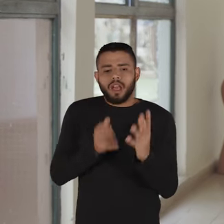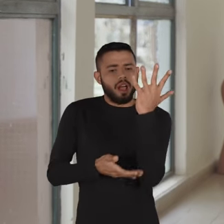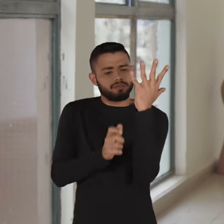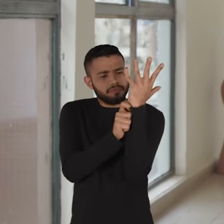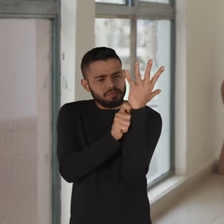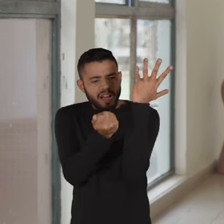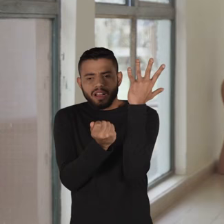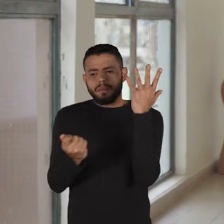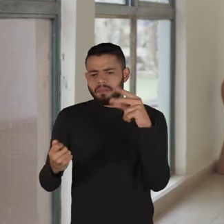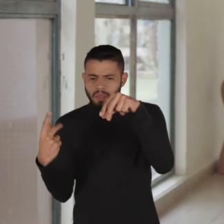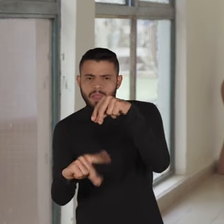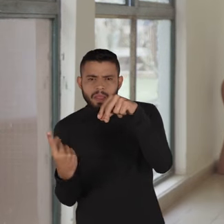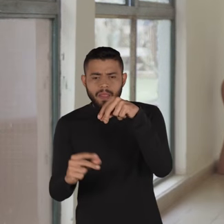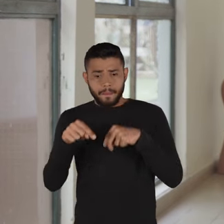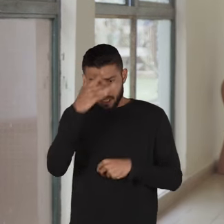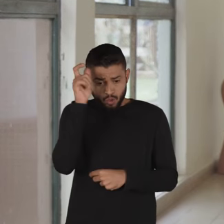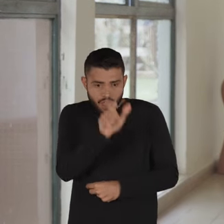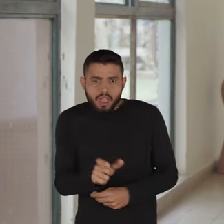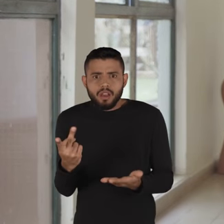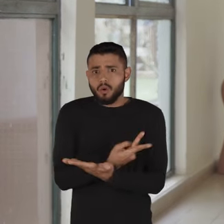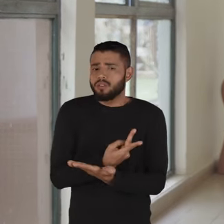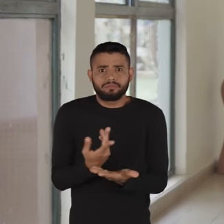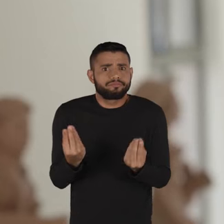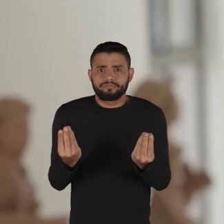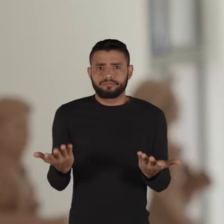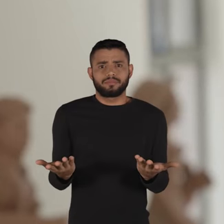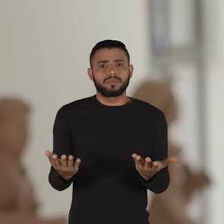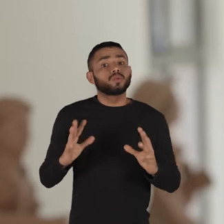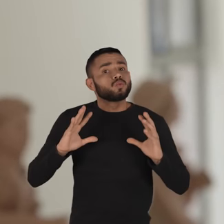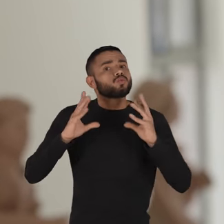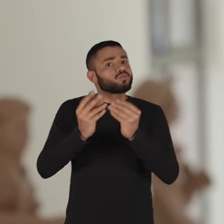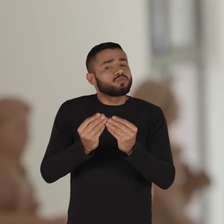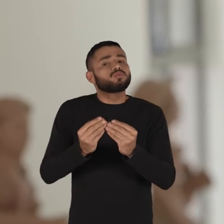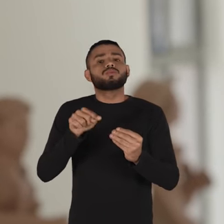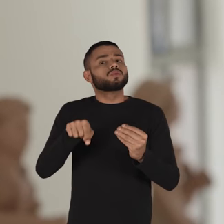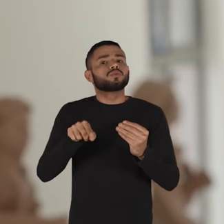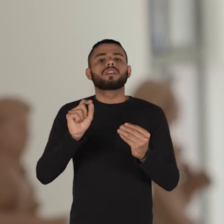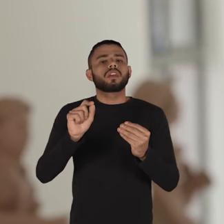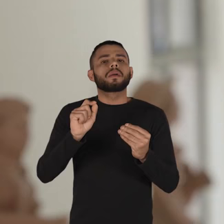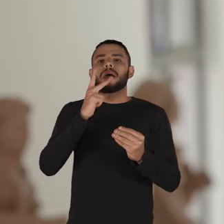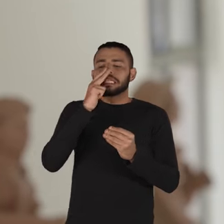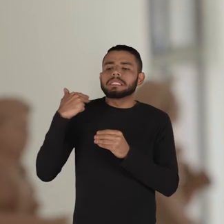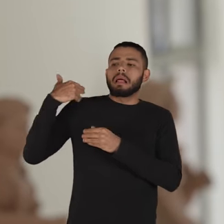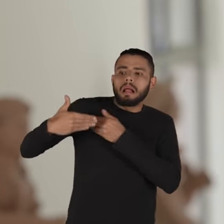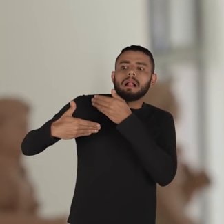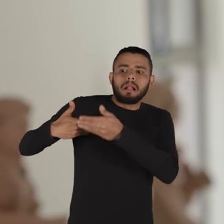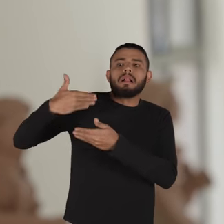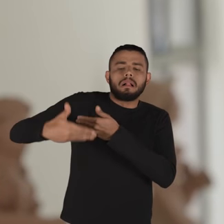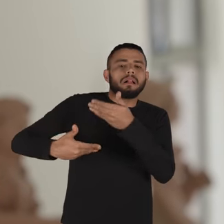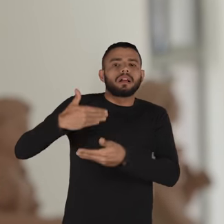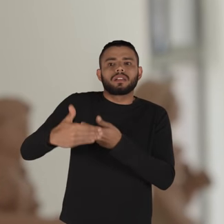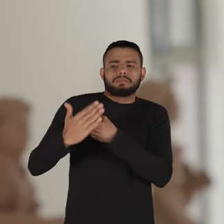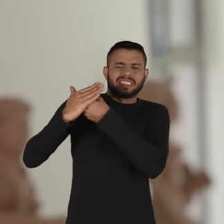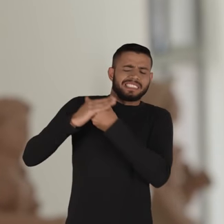Você hoje vai cortar uma tabica para bater em quem errou. Então, tudo isso, veio uma consequência